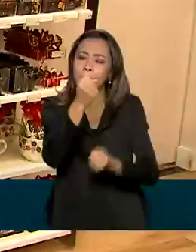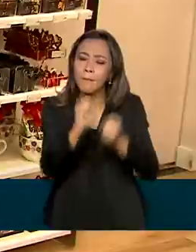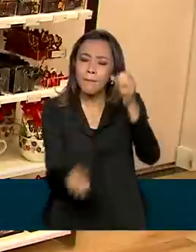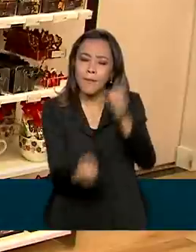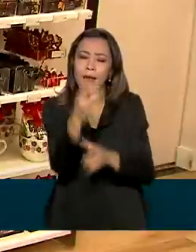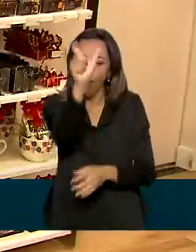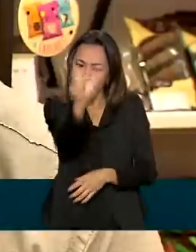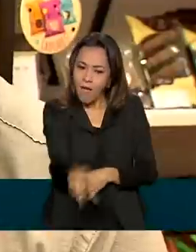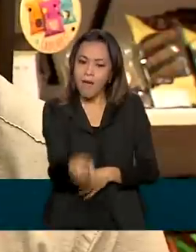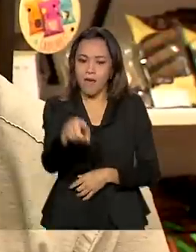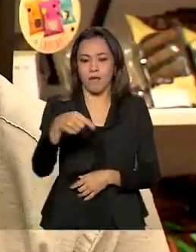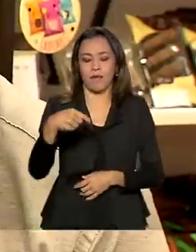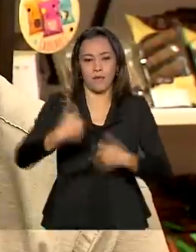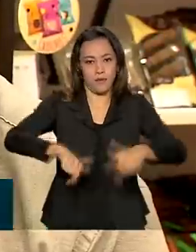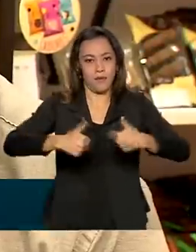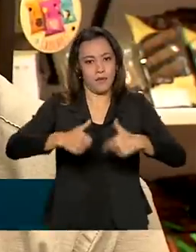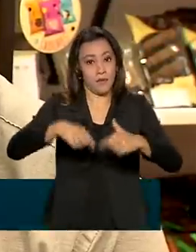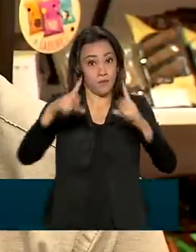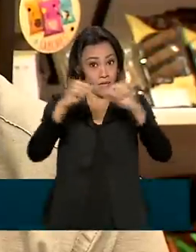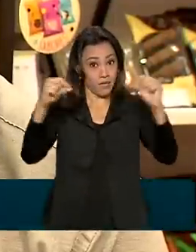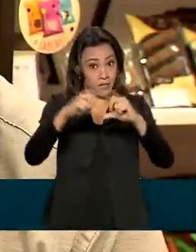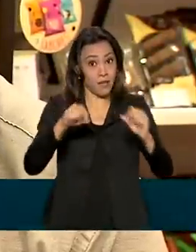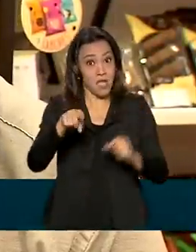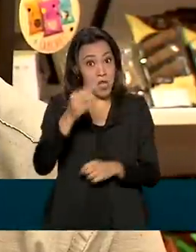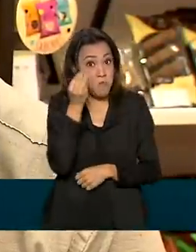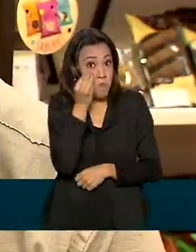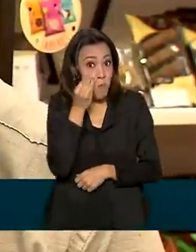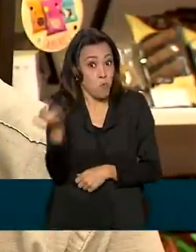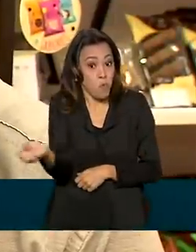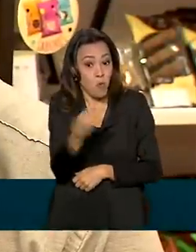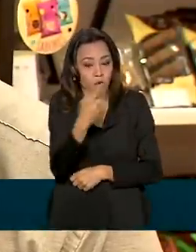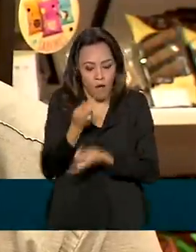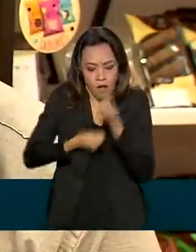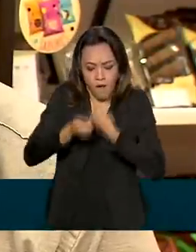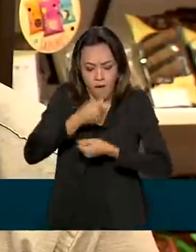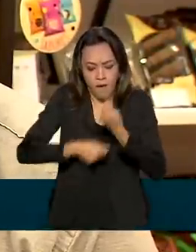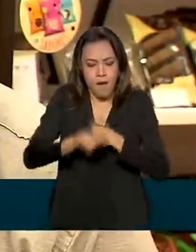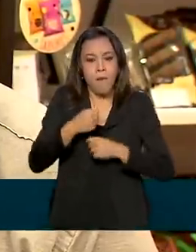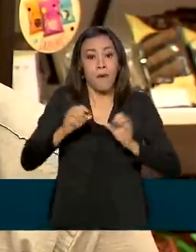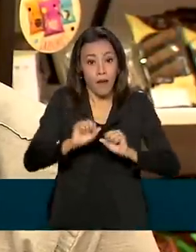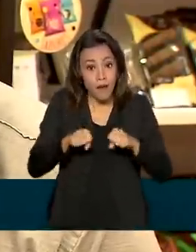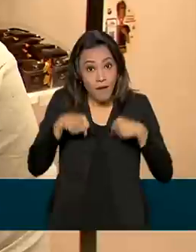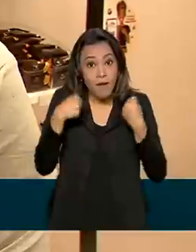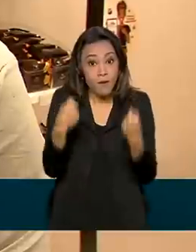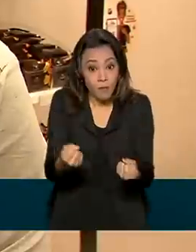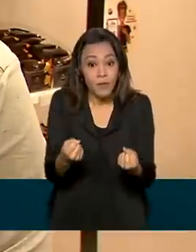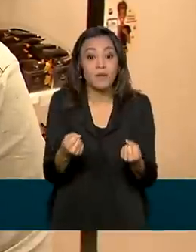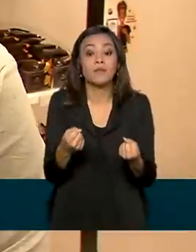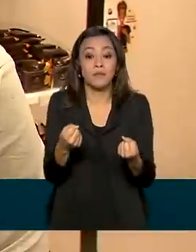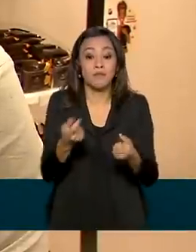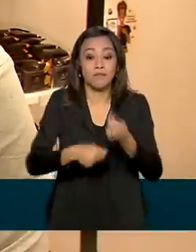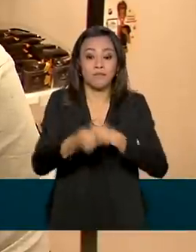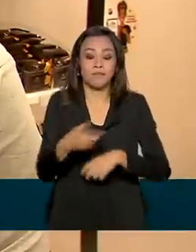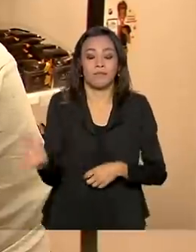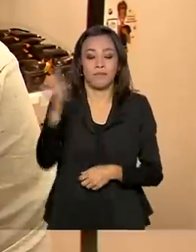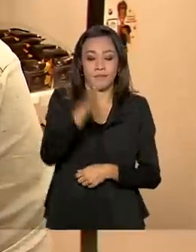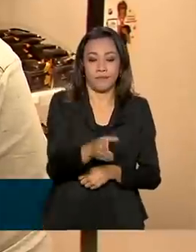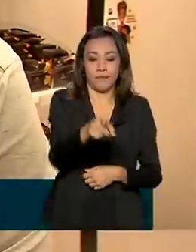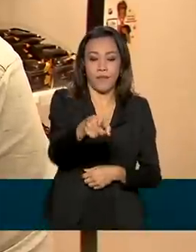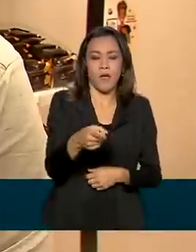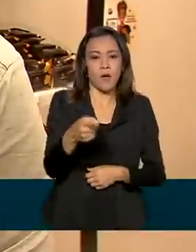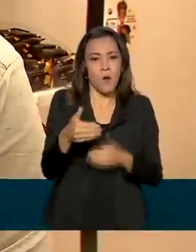empresário de Brasília. Mas ele apostou em um novo negócio na esperança da recuperação econômica. Com o avanço da